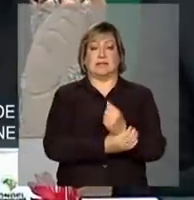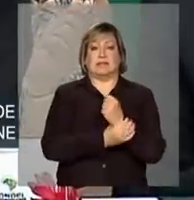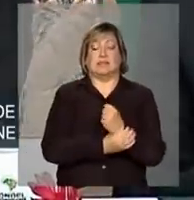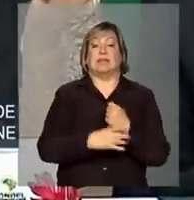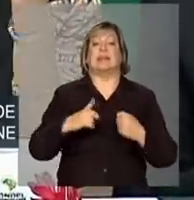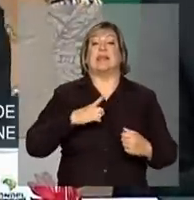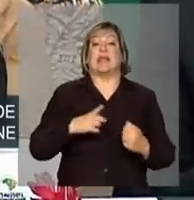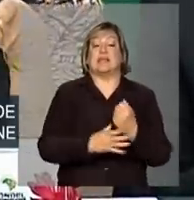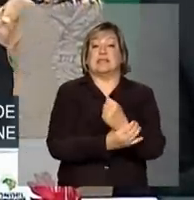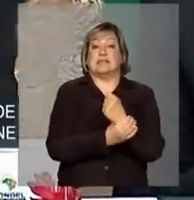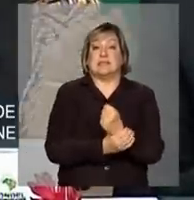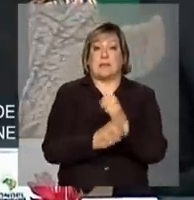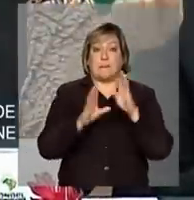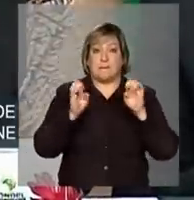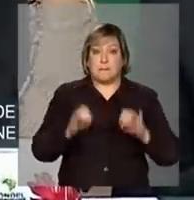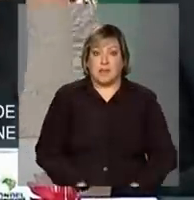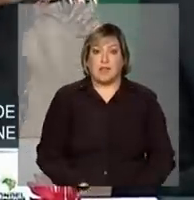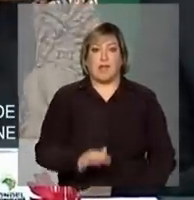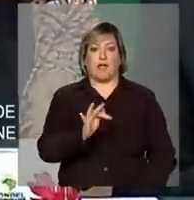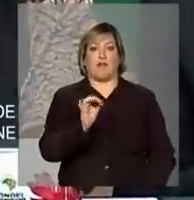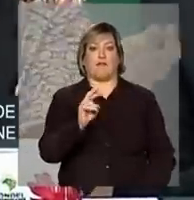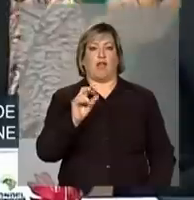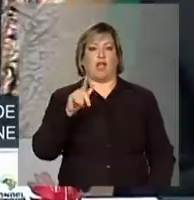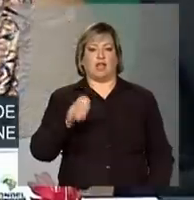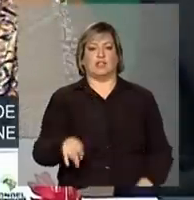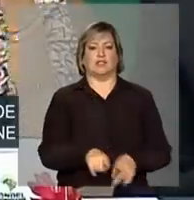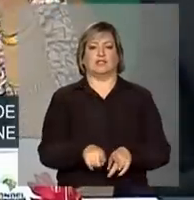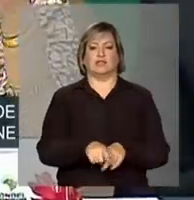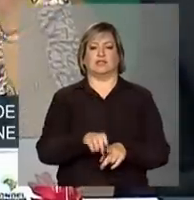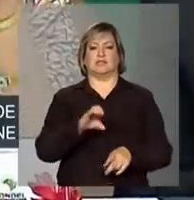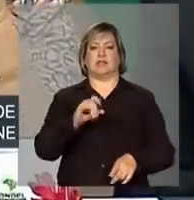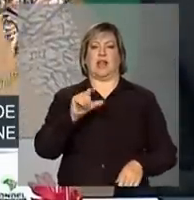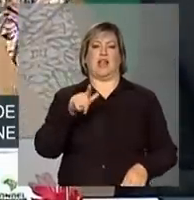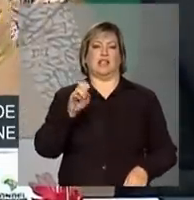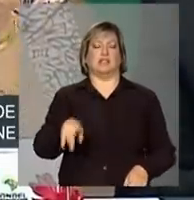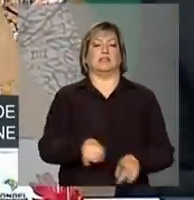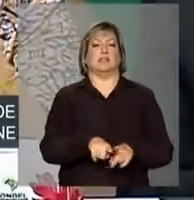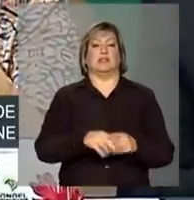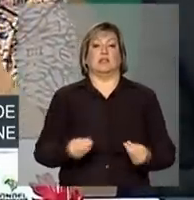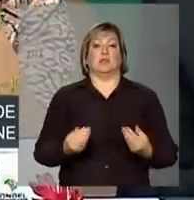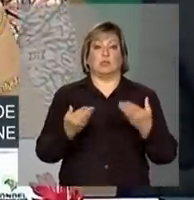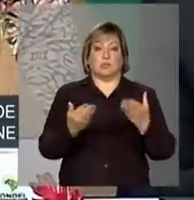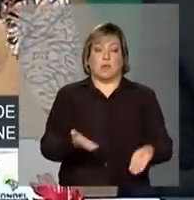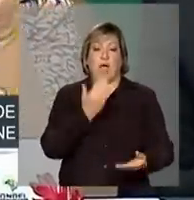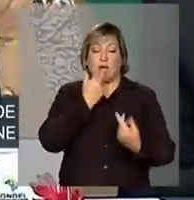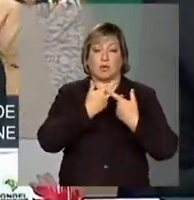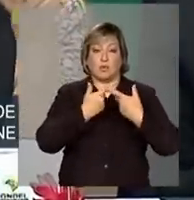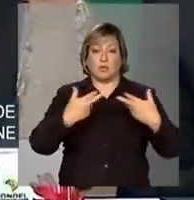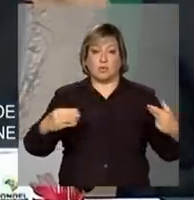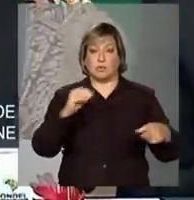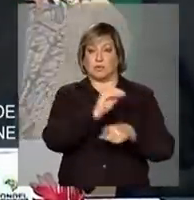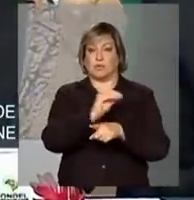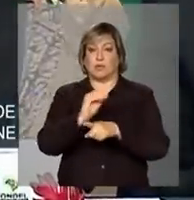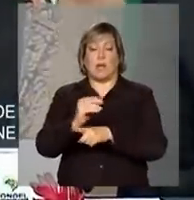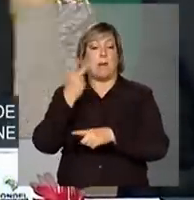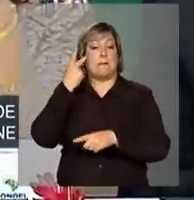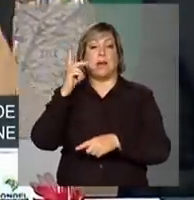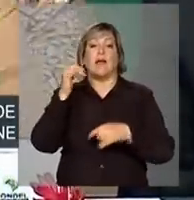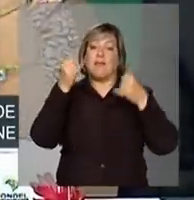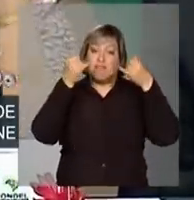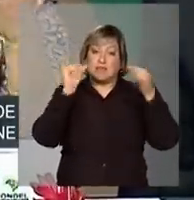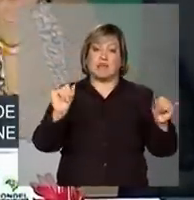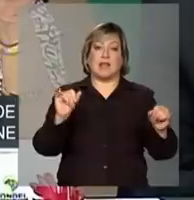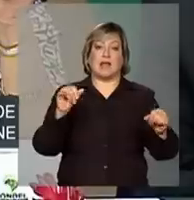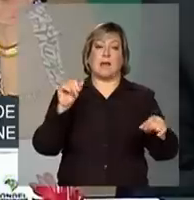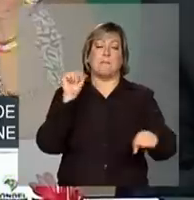de forragem, de silagem e de fornecimento de alimento para não ter interrupção na